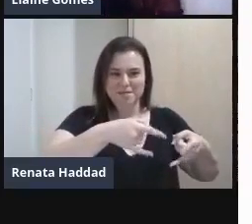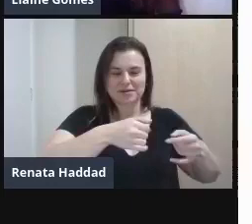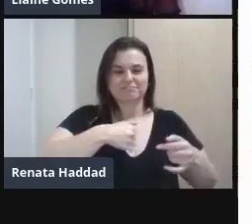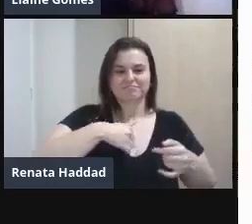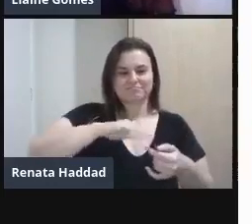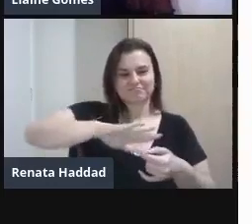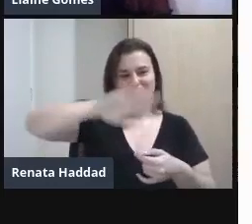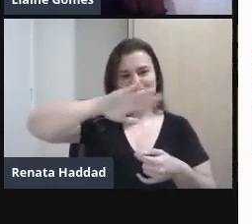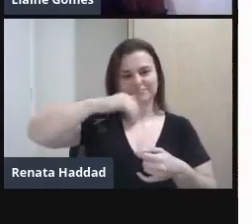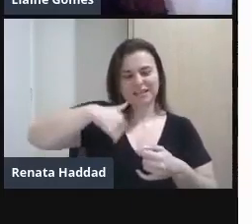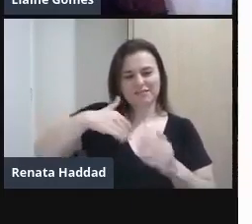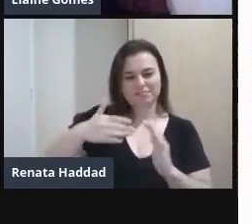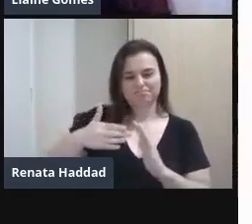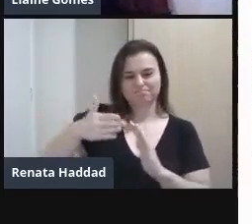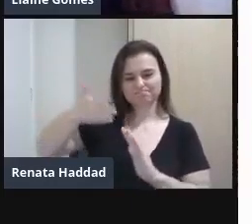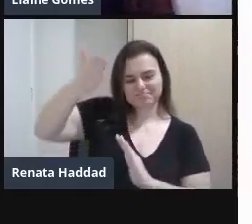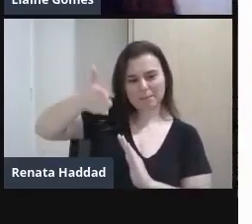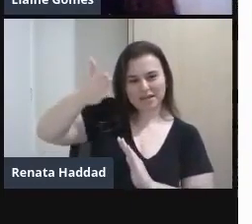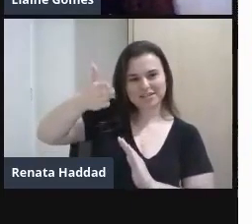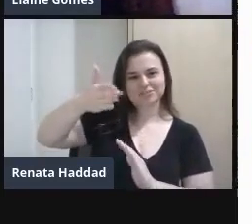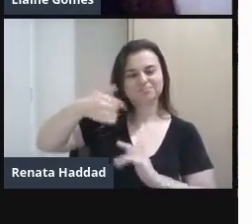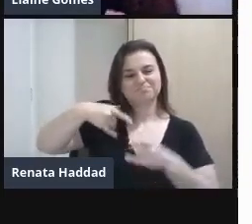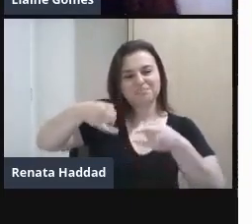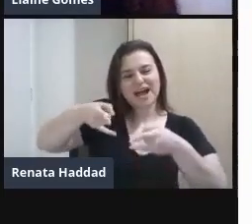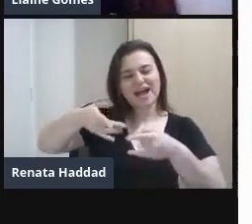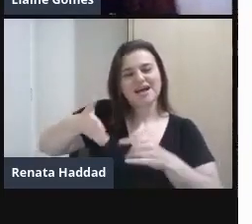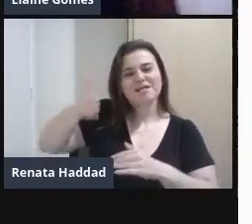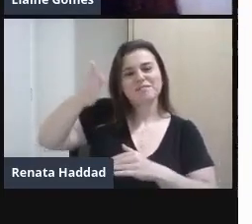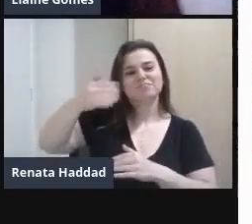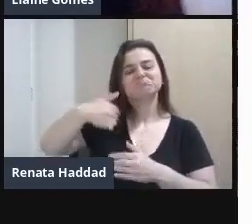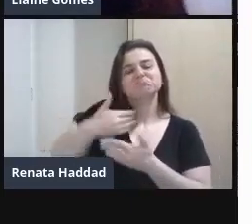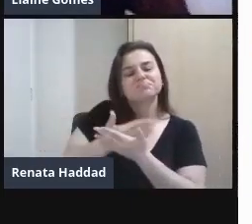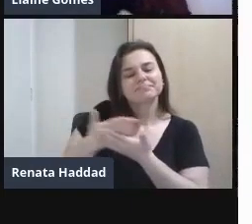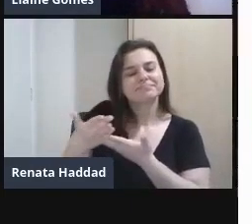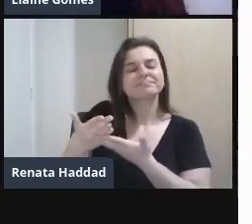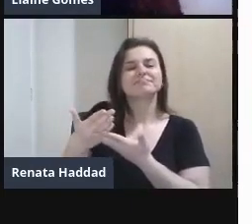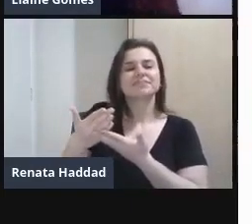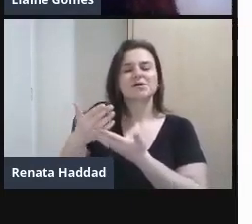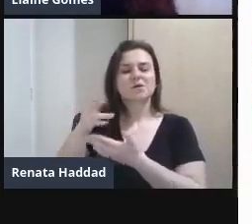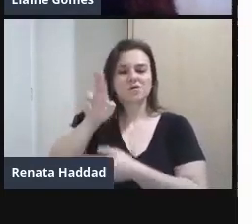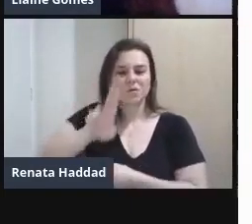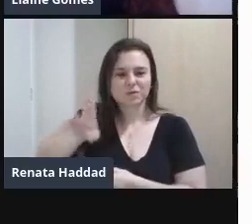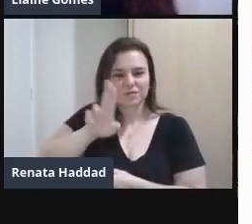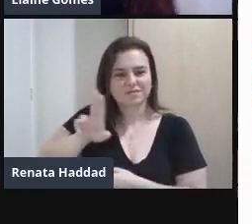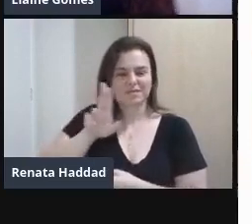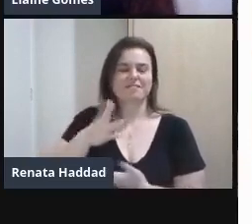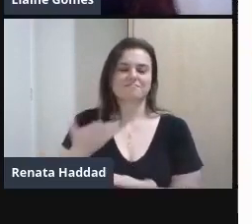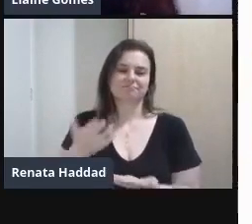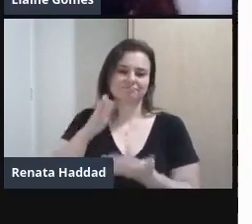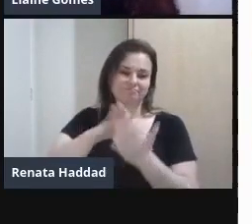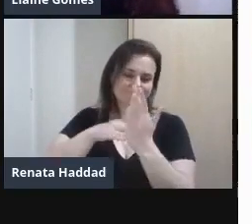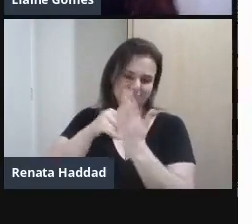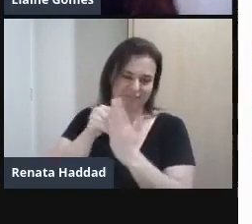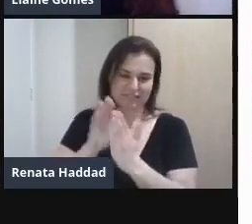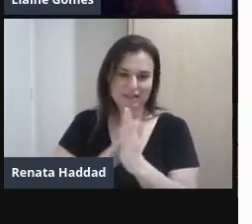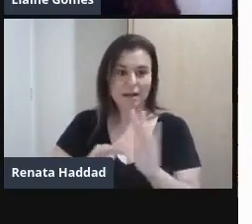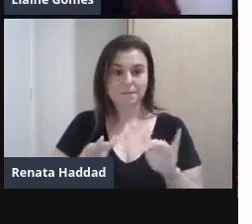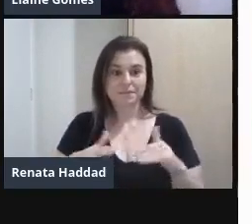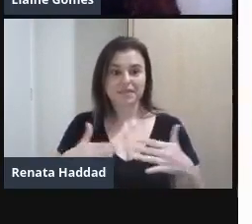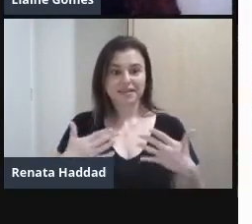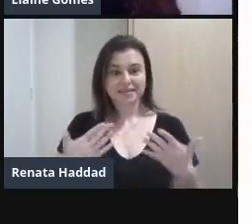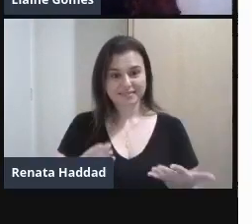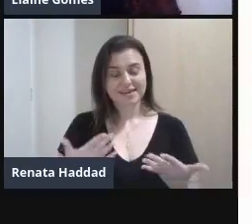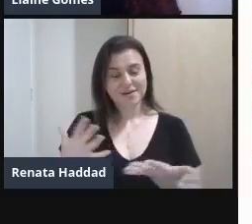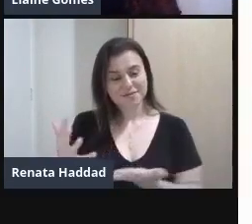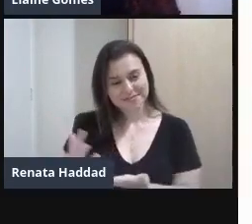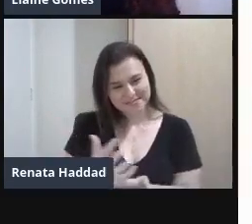começava a pintar Tendo a parede Como suporte Para a sua pintura Então a arte Salva Né